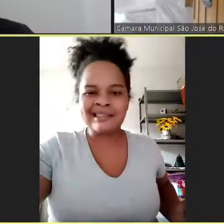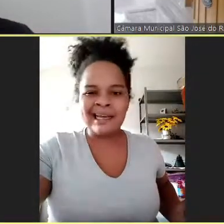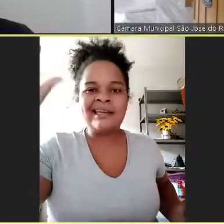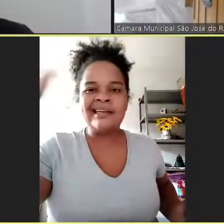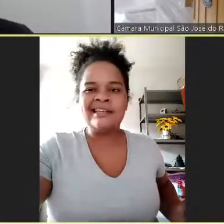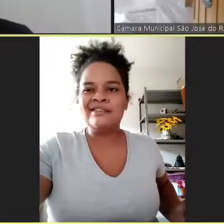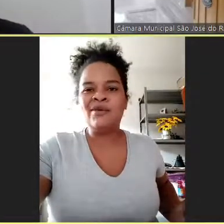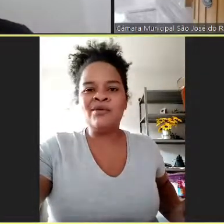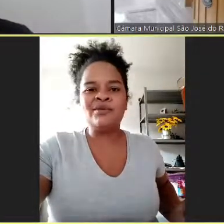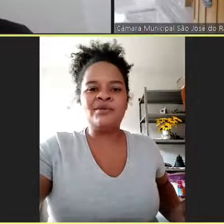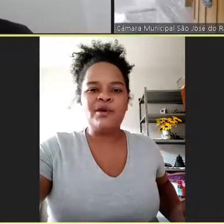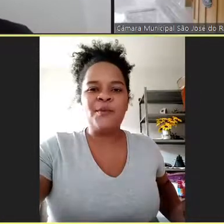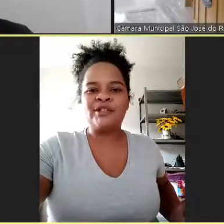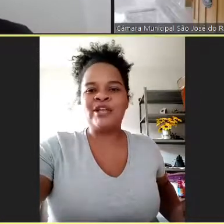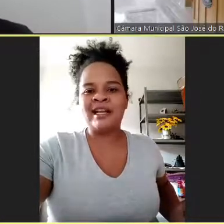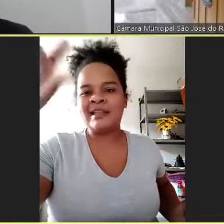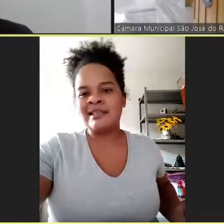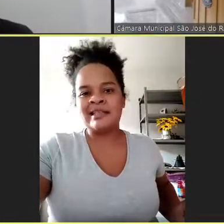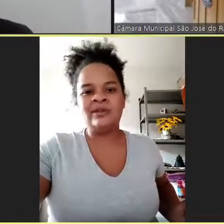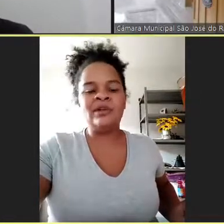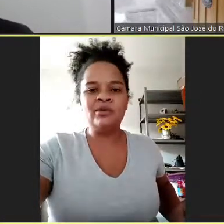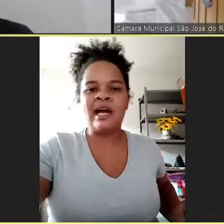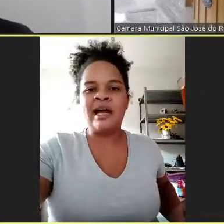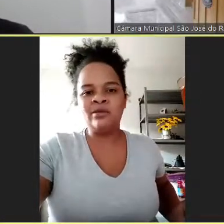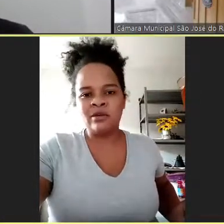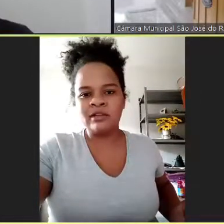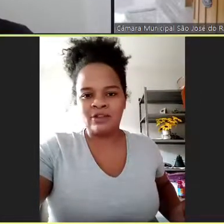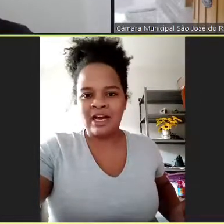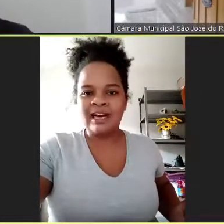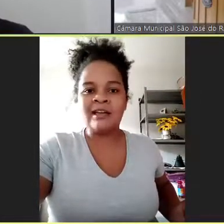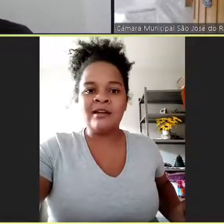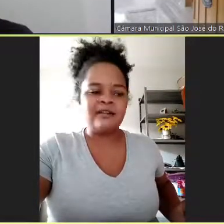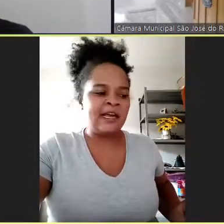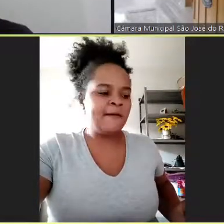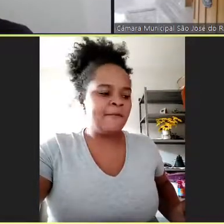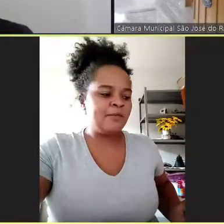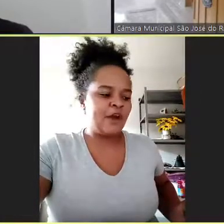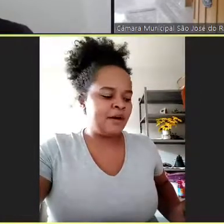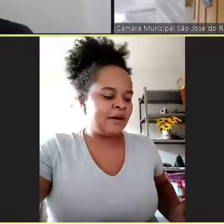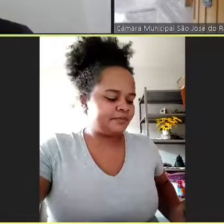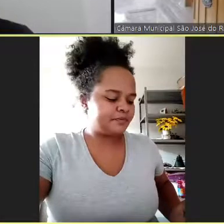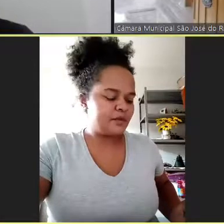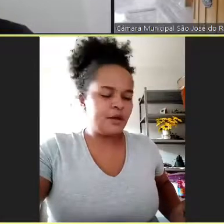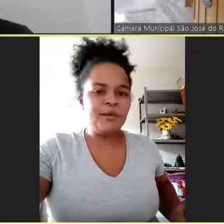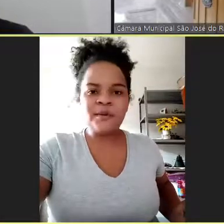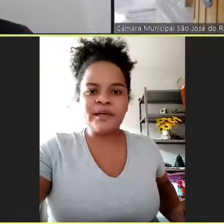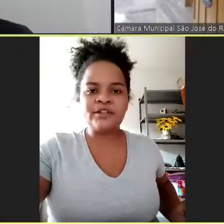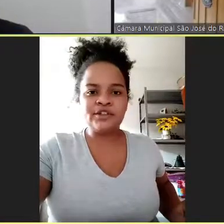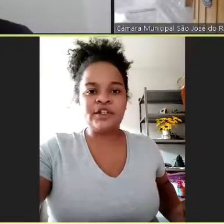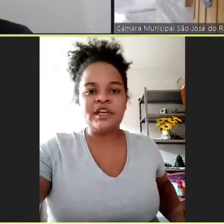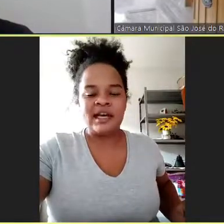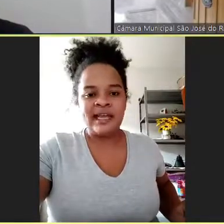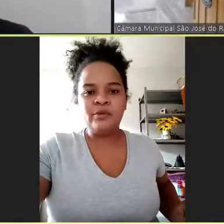residência, se for uma chácara dessas que aluga, multar ali o dono da chácara, né? É uma forma que a